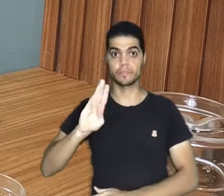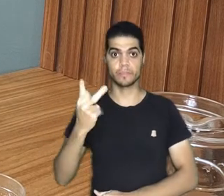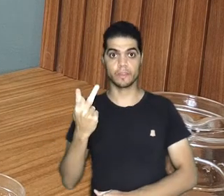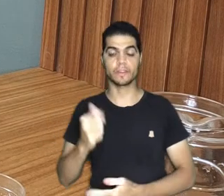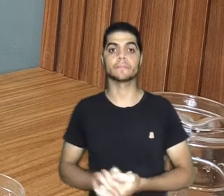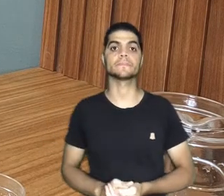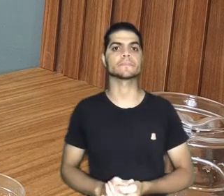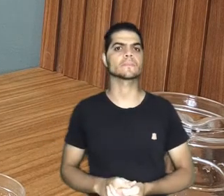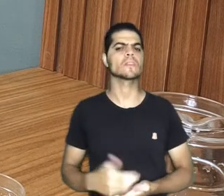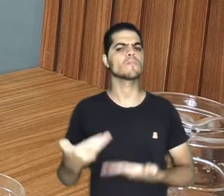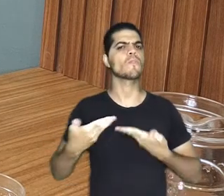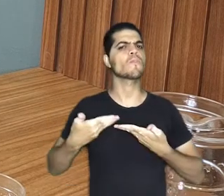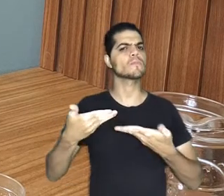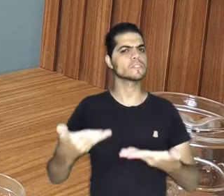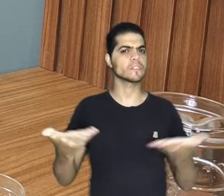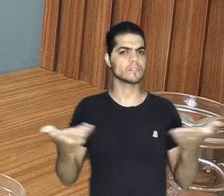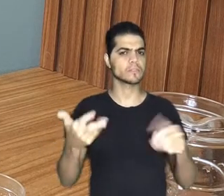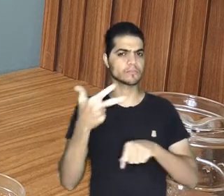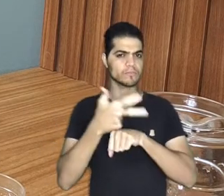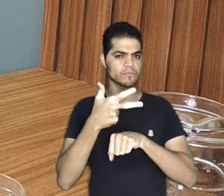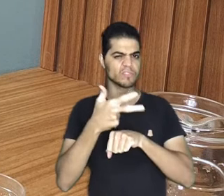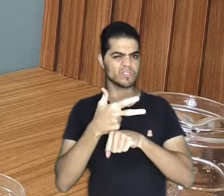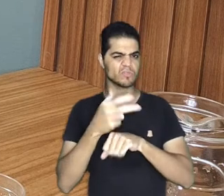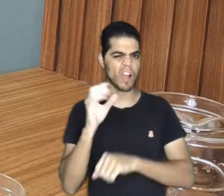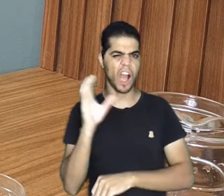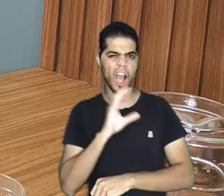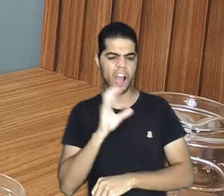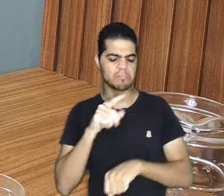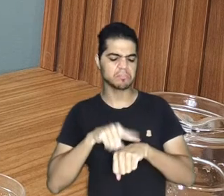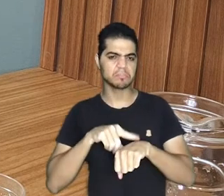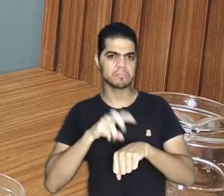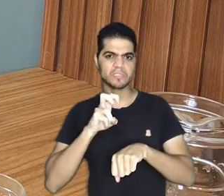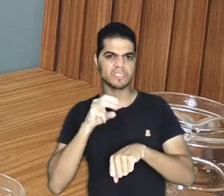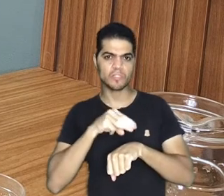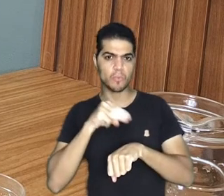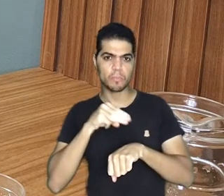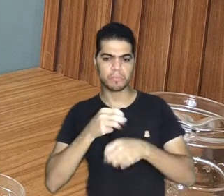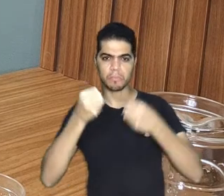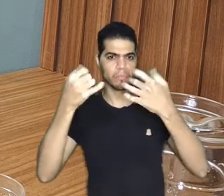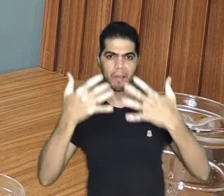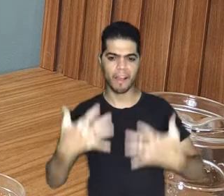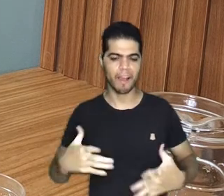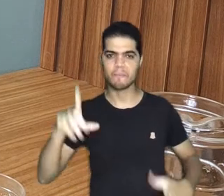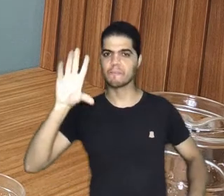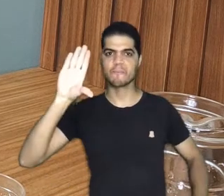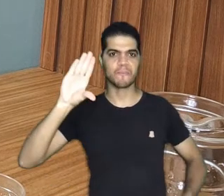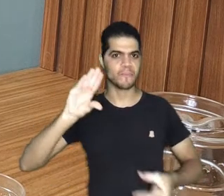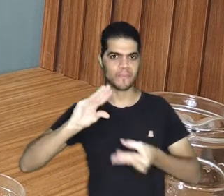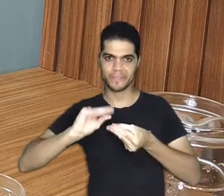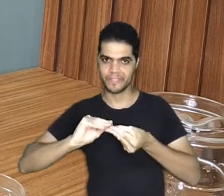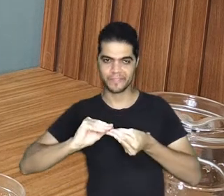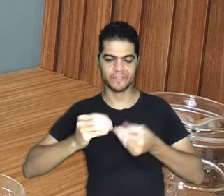Fui convidado para fazer esse vídeo, é um vídeo curtinho, de cinco minutos, e o historiador fala cinco minutos, é quase nada, praticamente